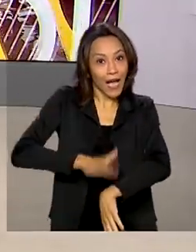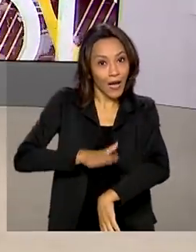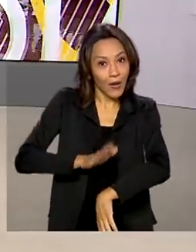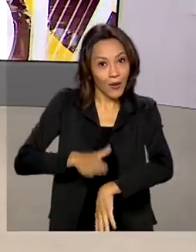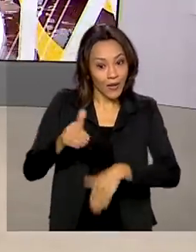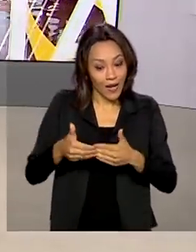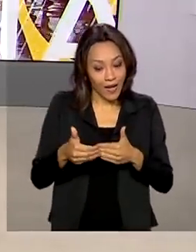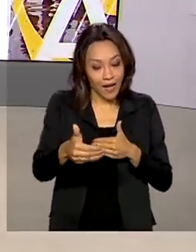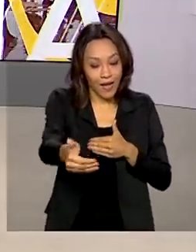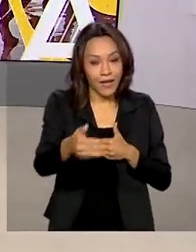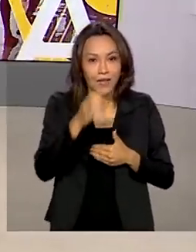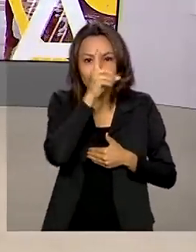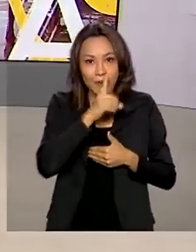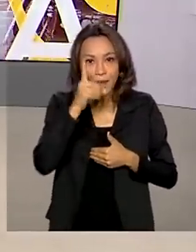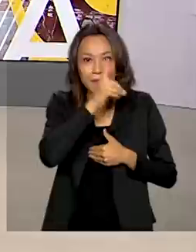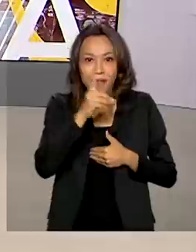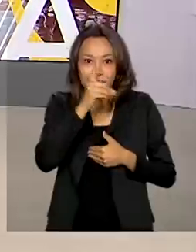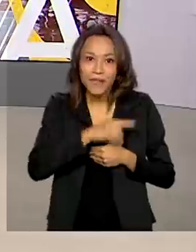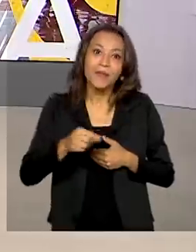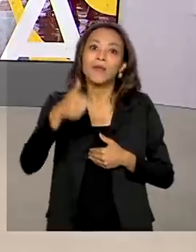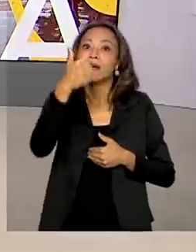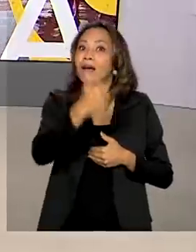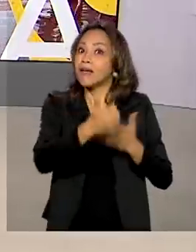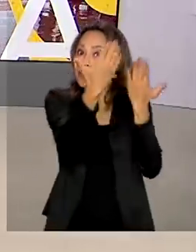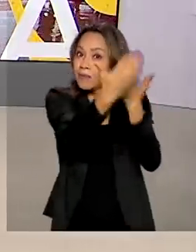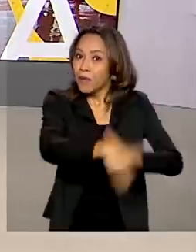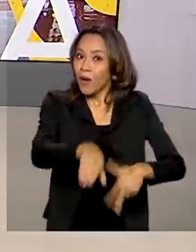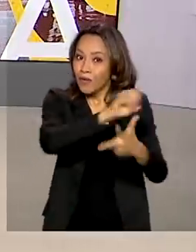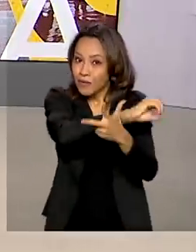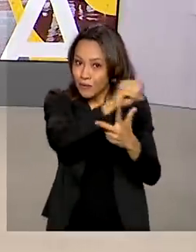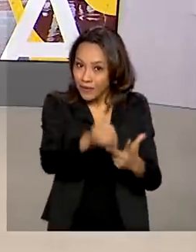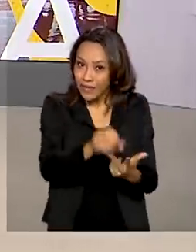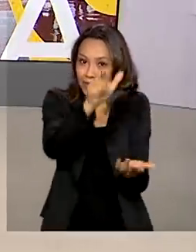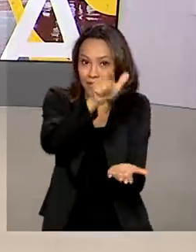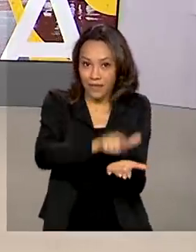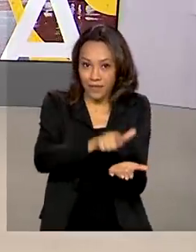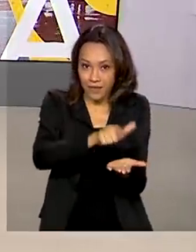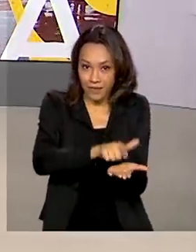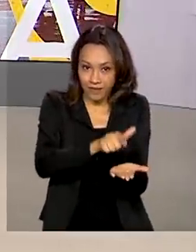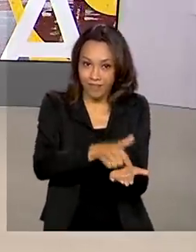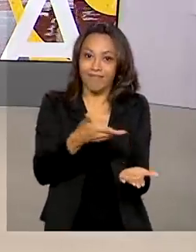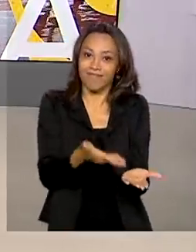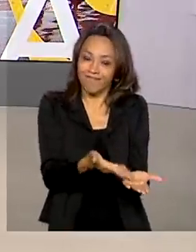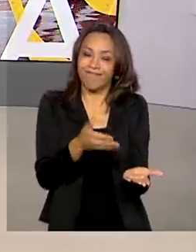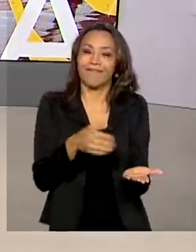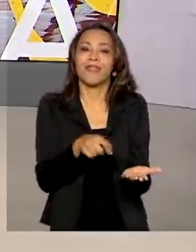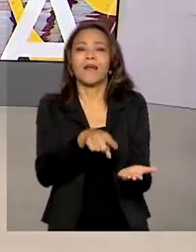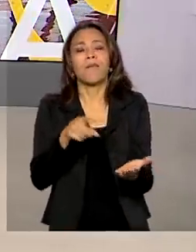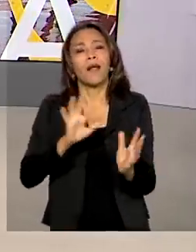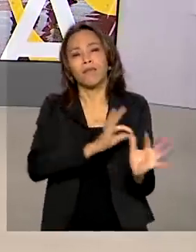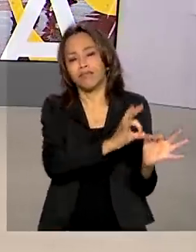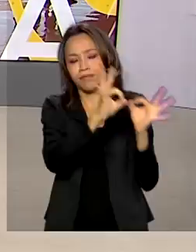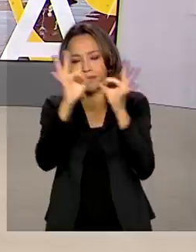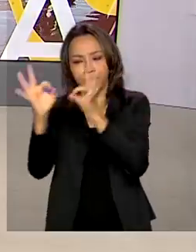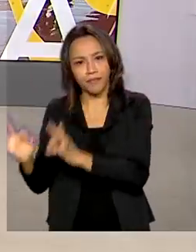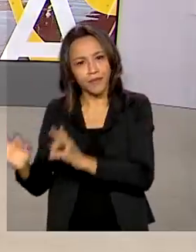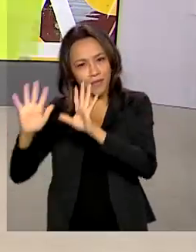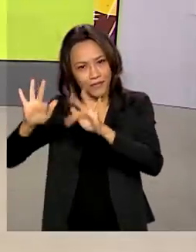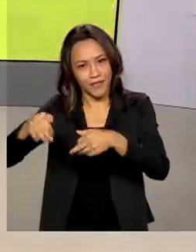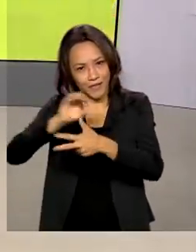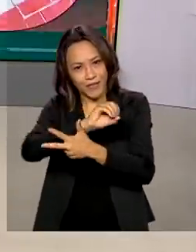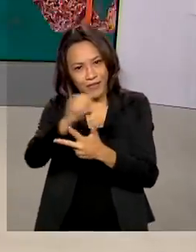domingo, tem a primeira etapa do Enem 2020 na versão impressa. E para encerrar a nossa série especial sobre o exame,